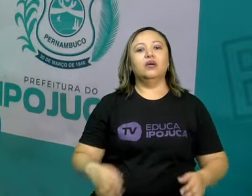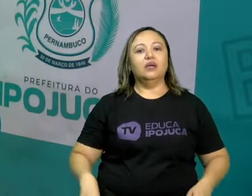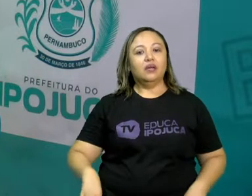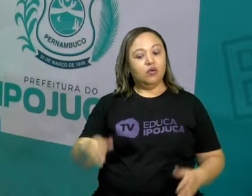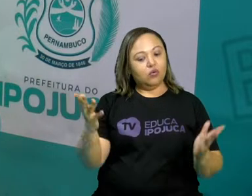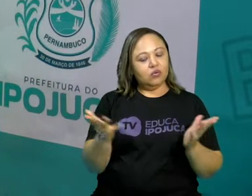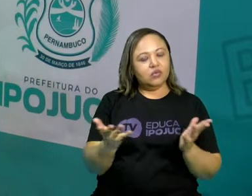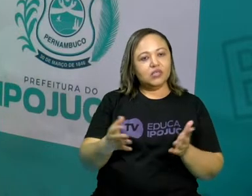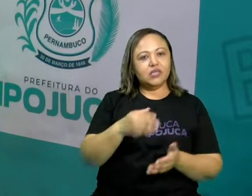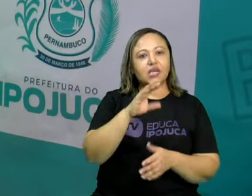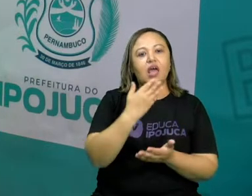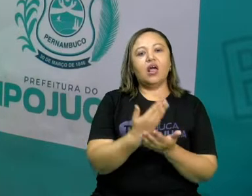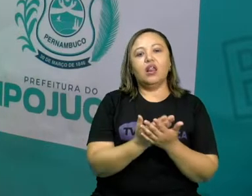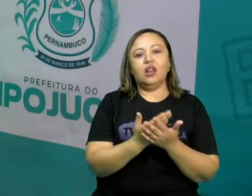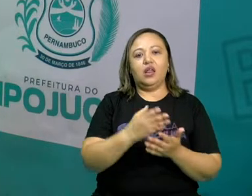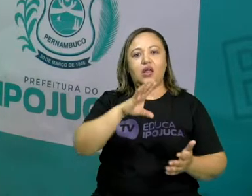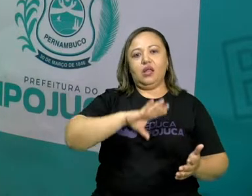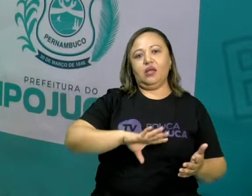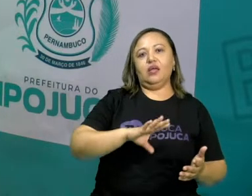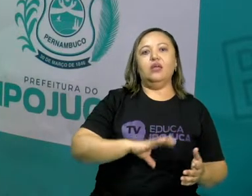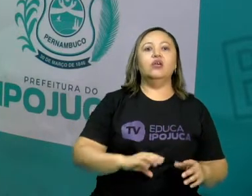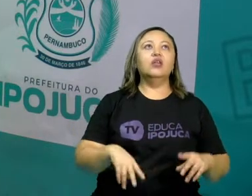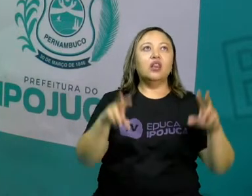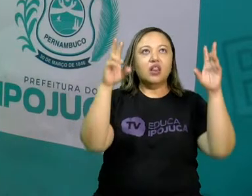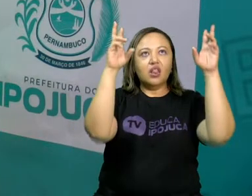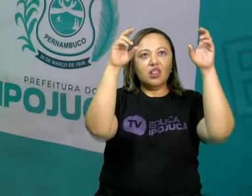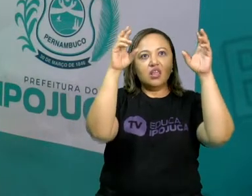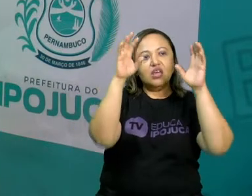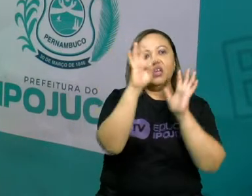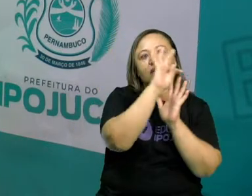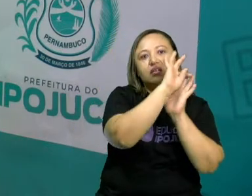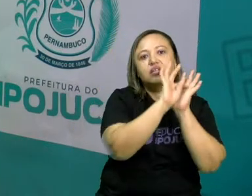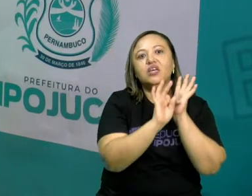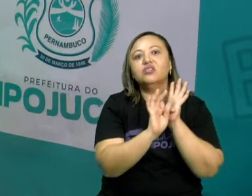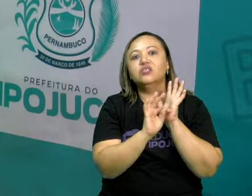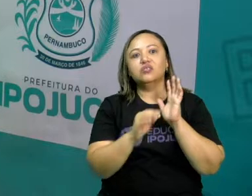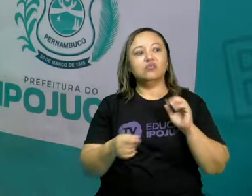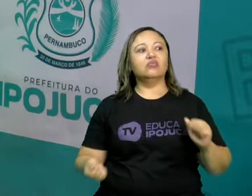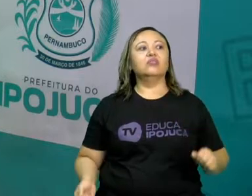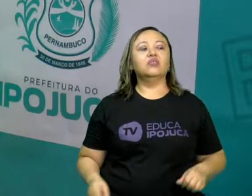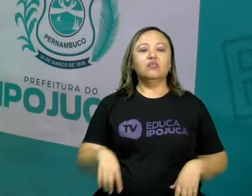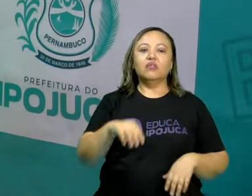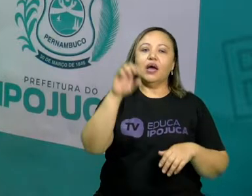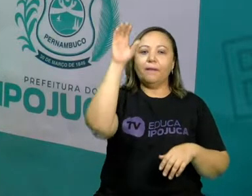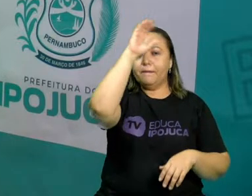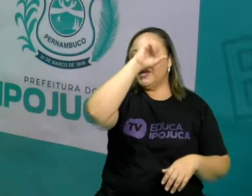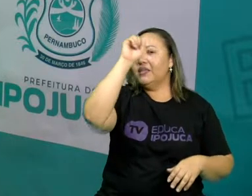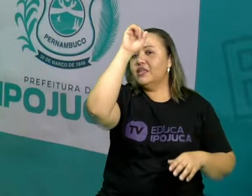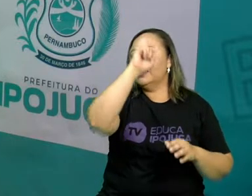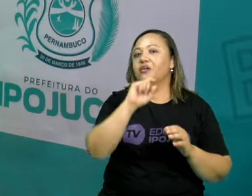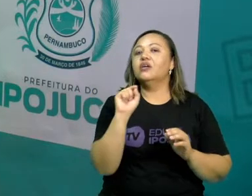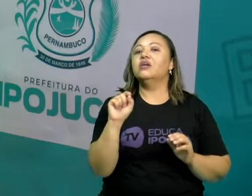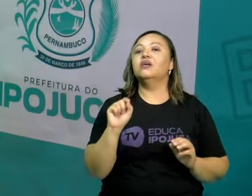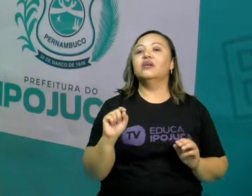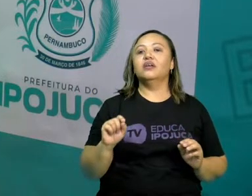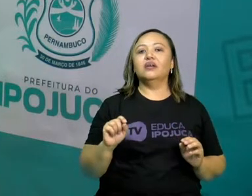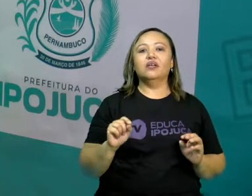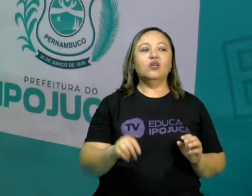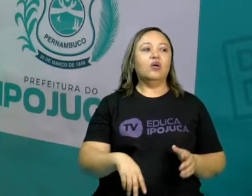portuguesa. Hoje nós vamos ter um texto para a nossa leitura e através desse texto nós vamos aprender